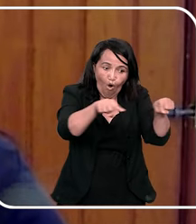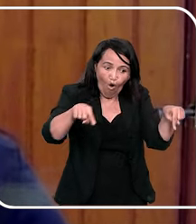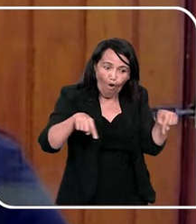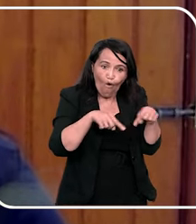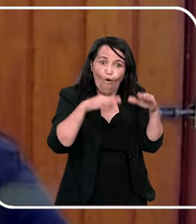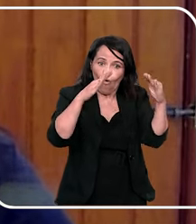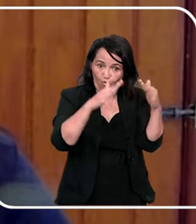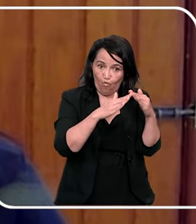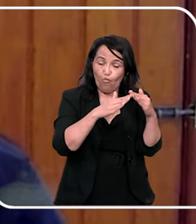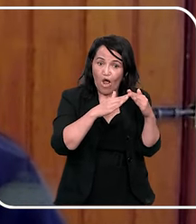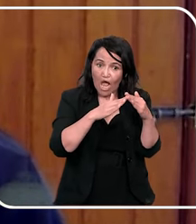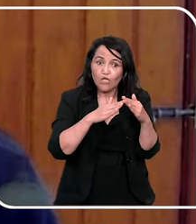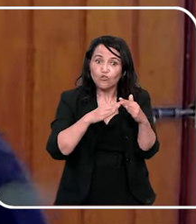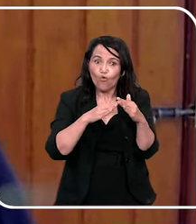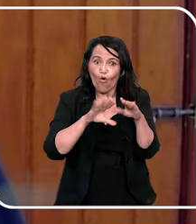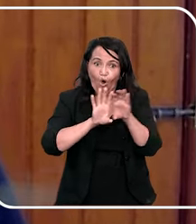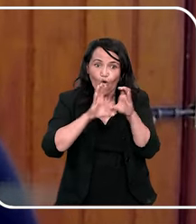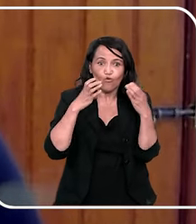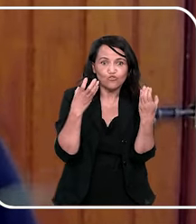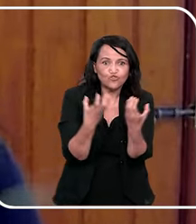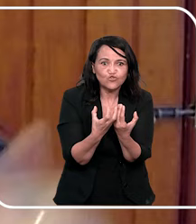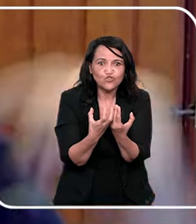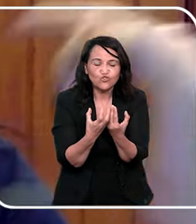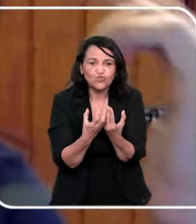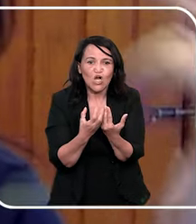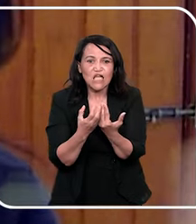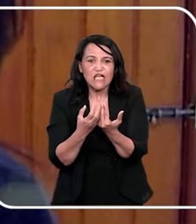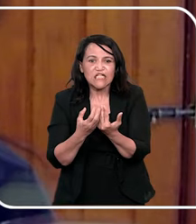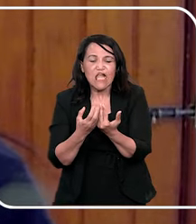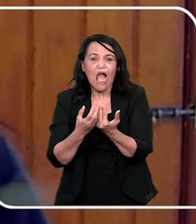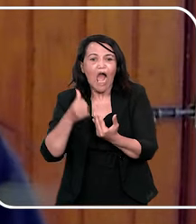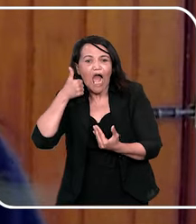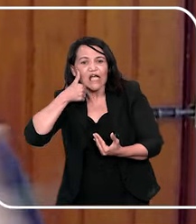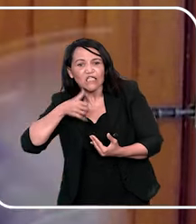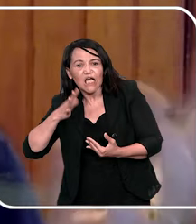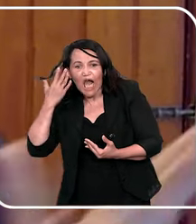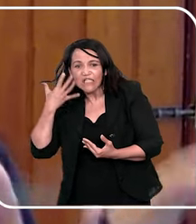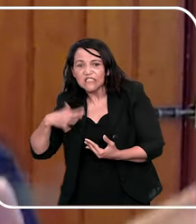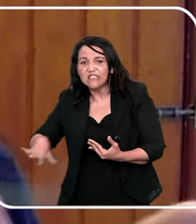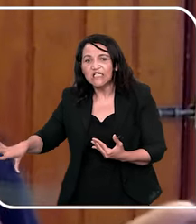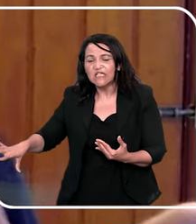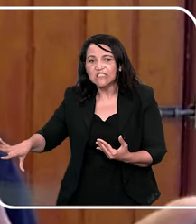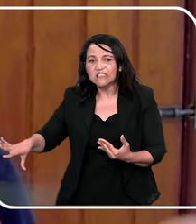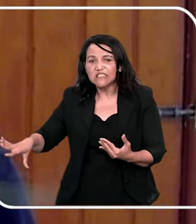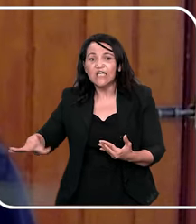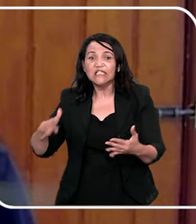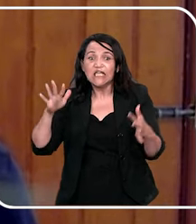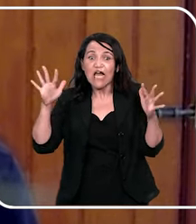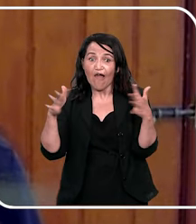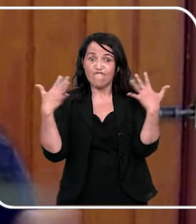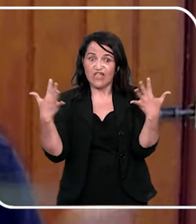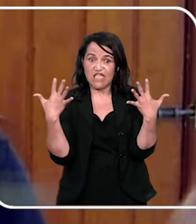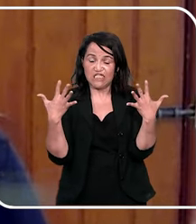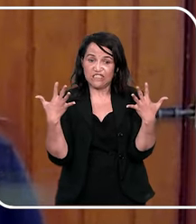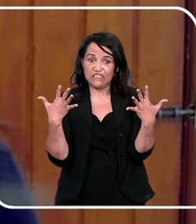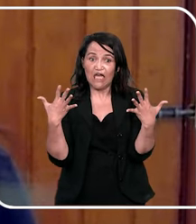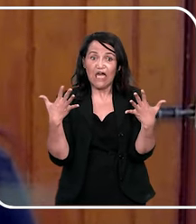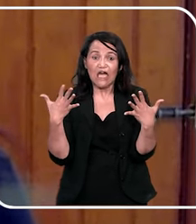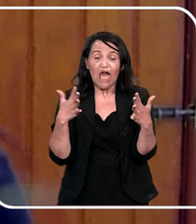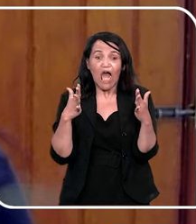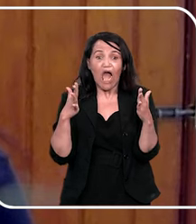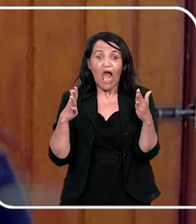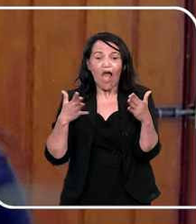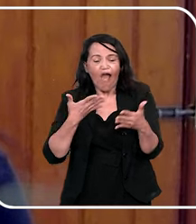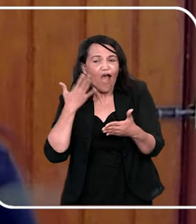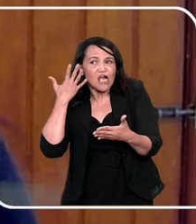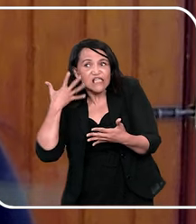onde a gente põe as crianças tudo para dormir enquanto os adultos dançam, quem bebe, bebe, enquanto a gente fica na festa confraternizando, aquele quarto lá